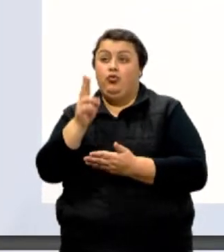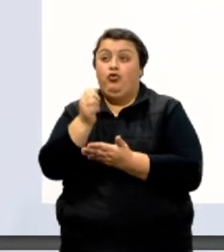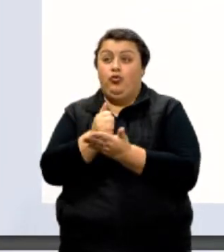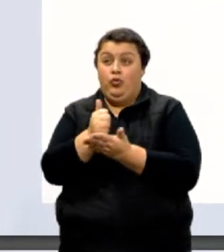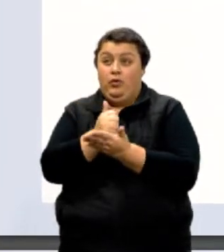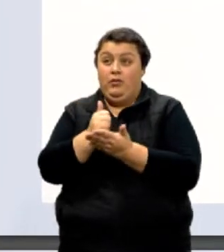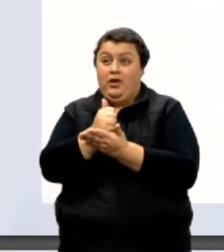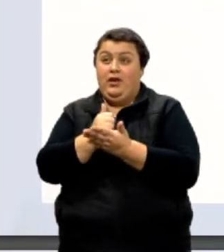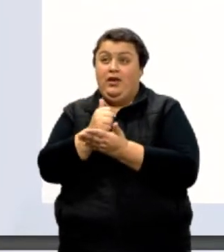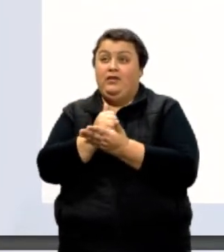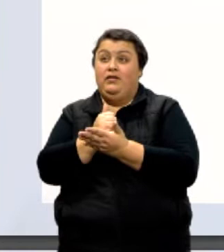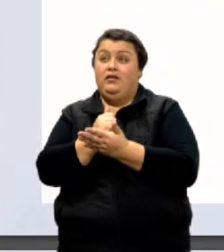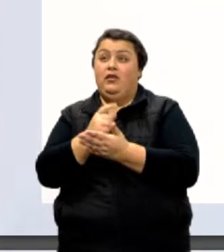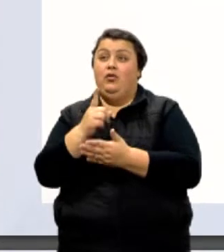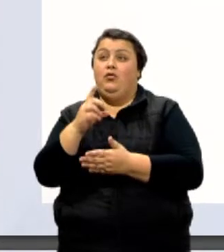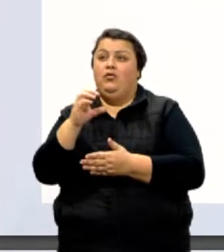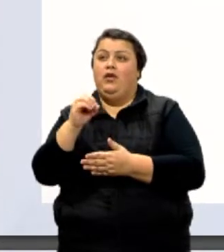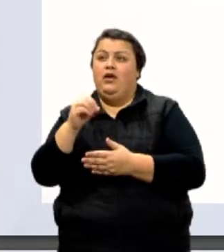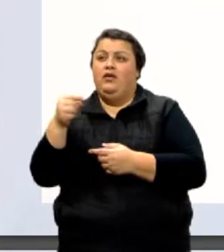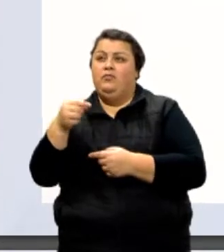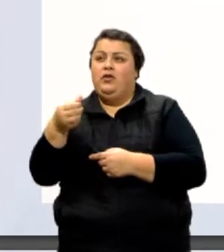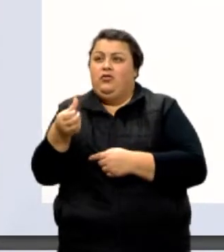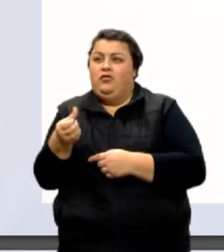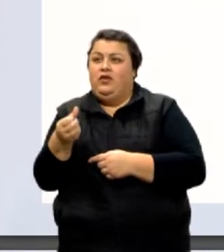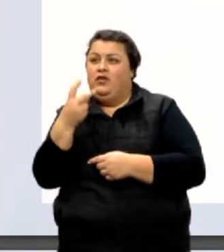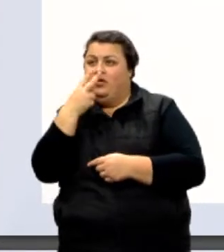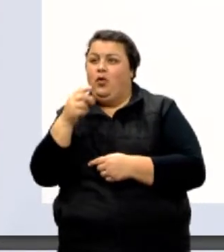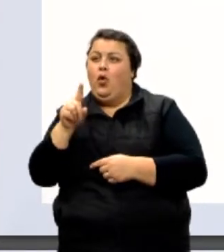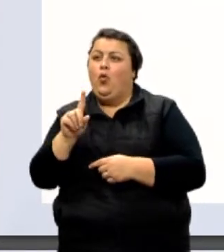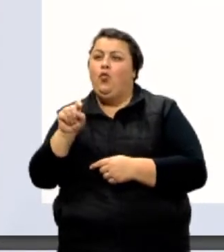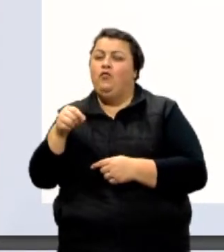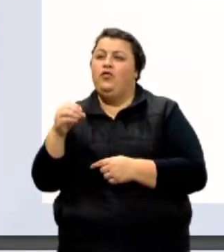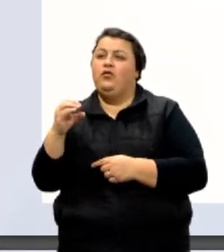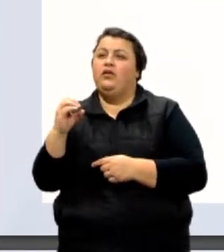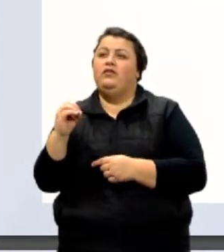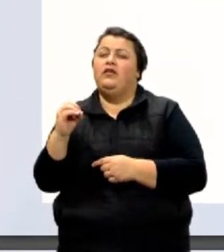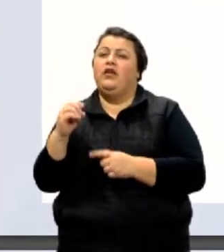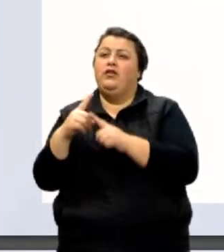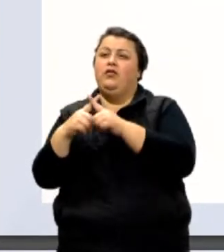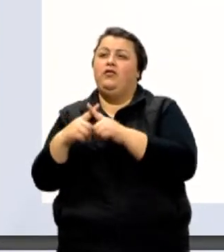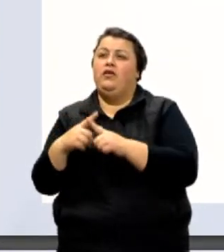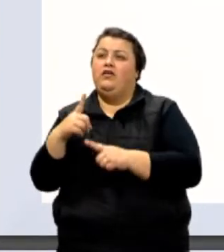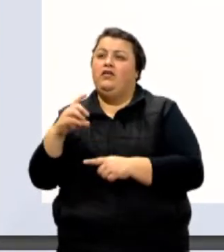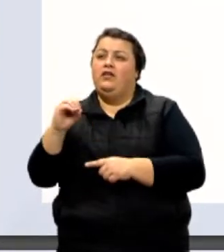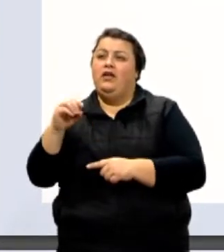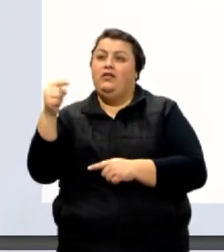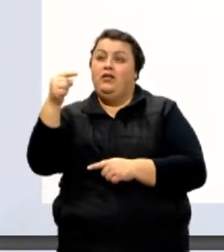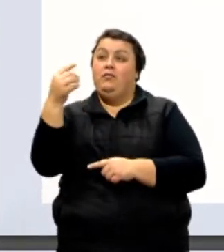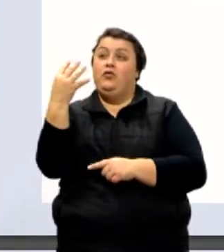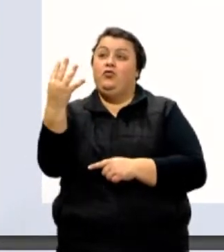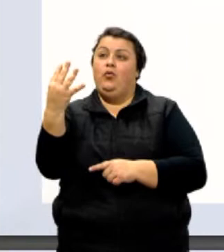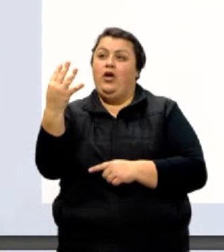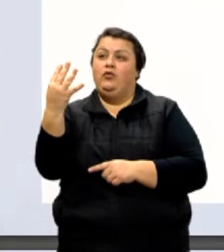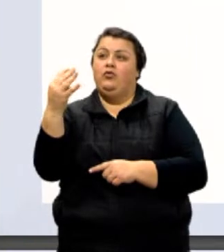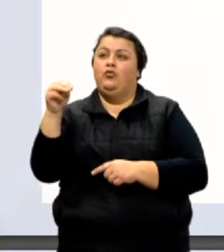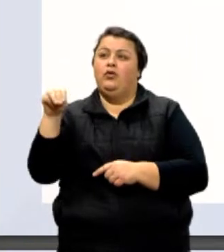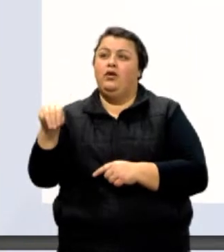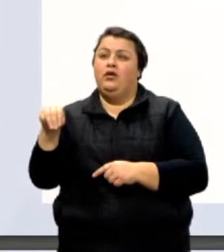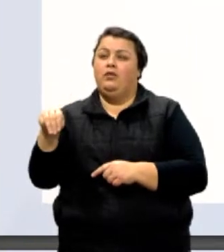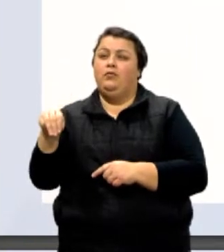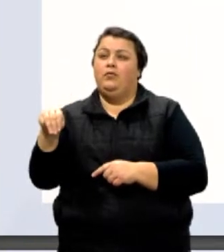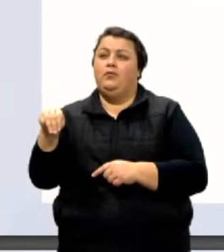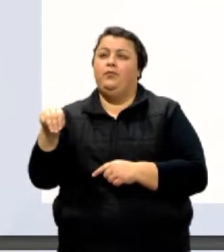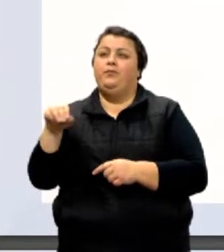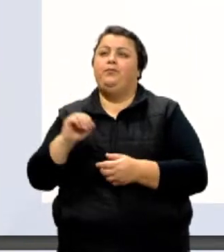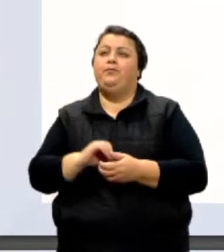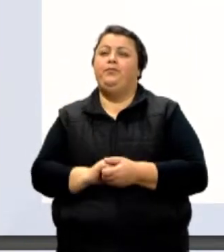expoentes. Dois com menos seis vai a menos quatro. Nas respostas está dado em notação científica como um vezes dez na